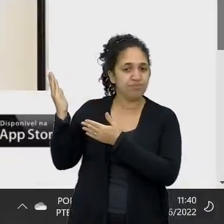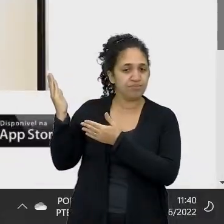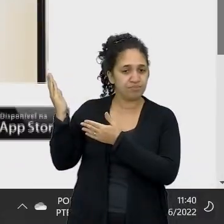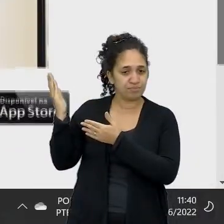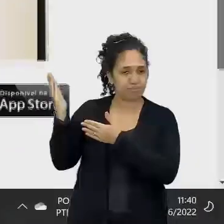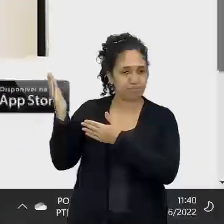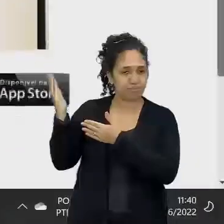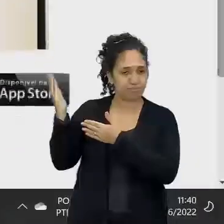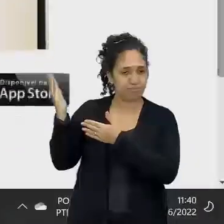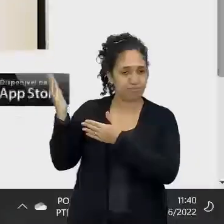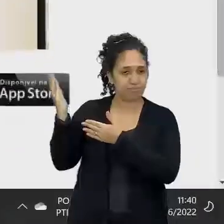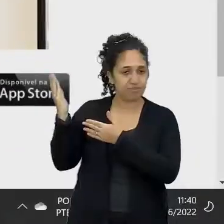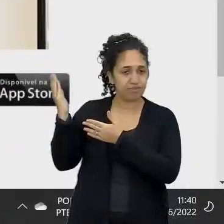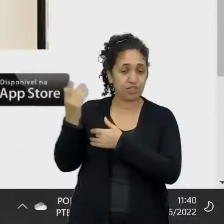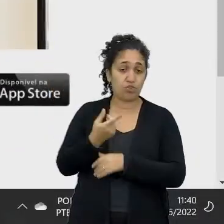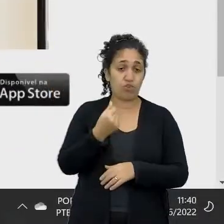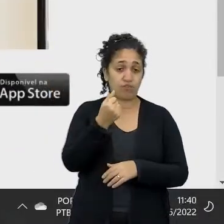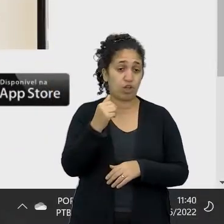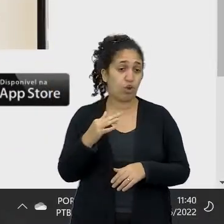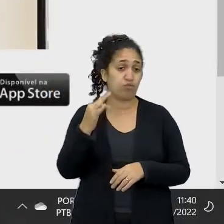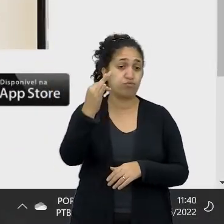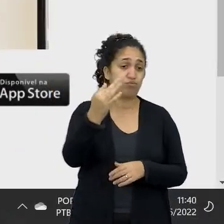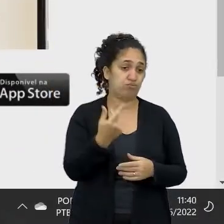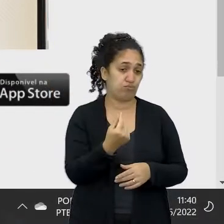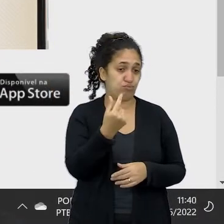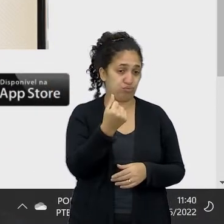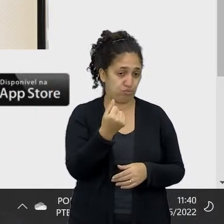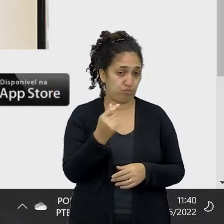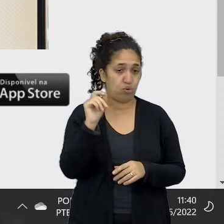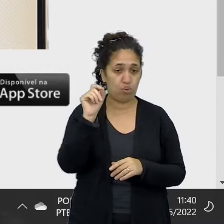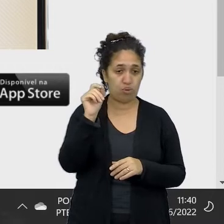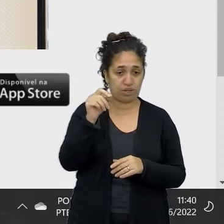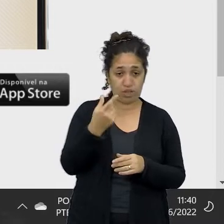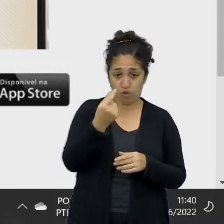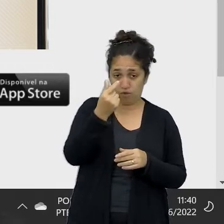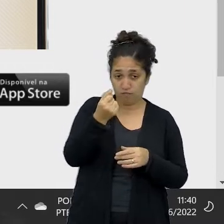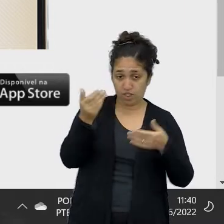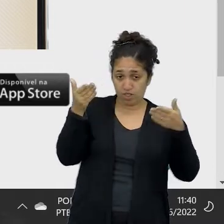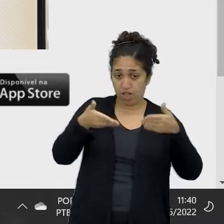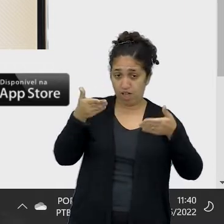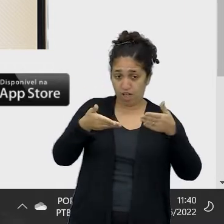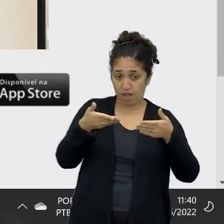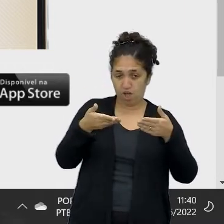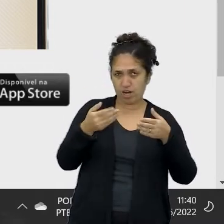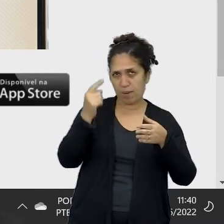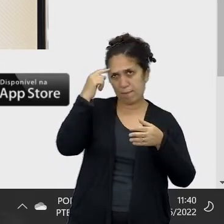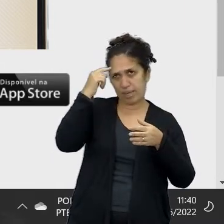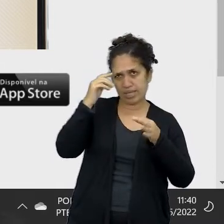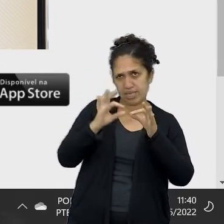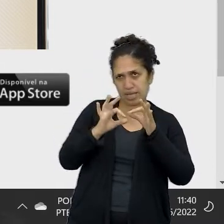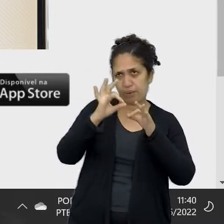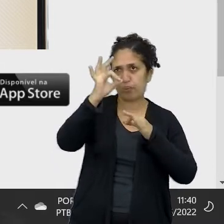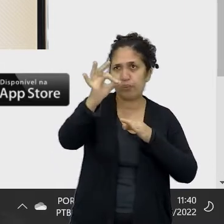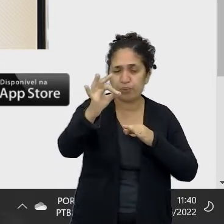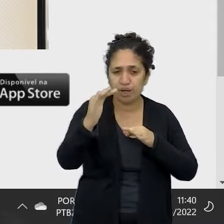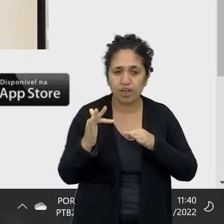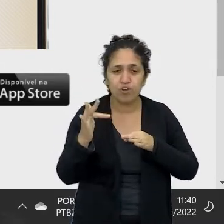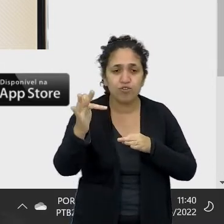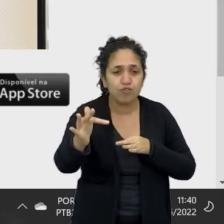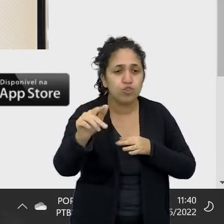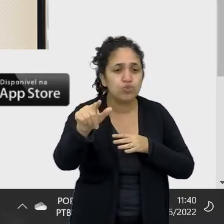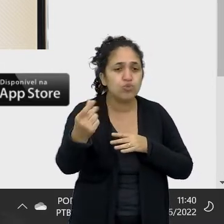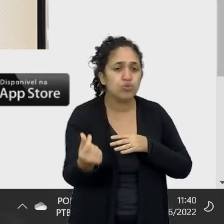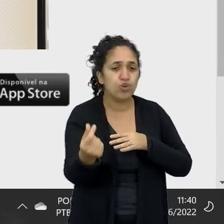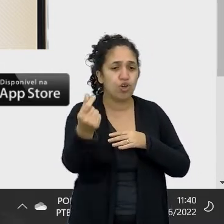Tem também o valor futuro de capital, é a situação que o valor atual é projetado no futuro,